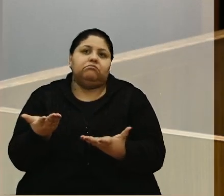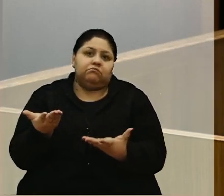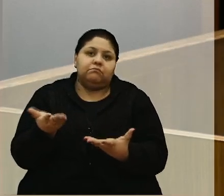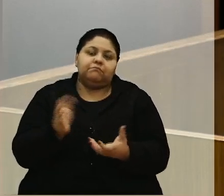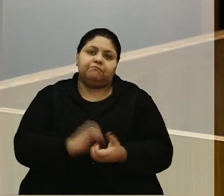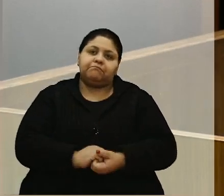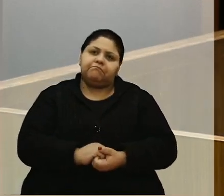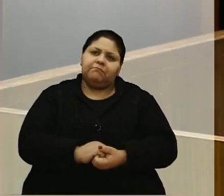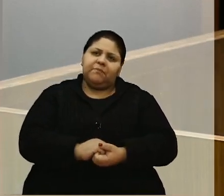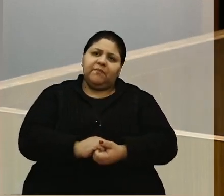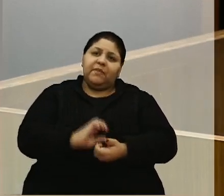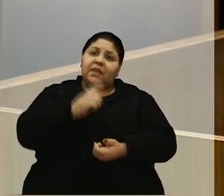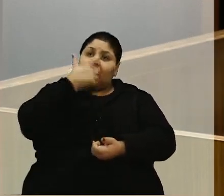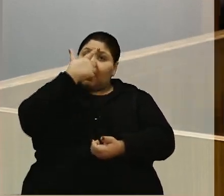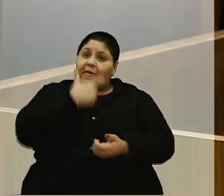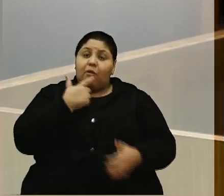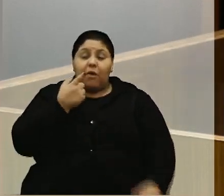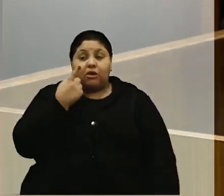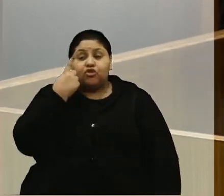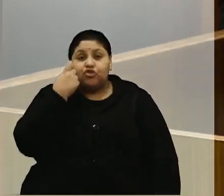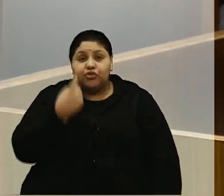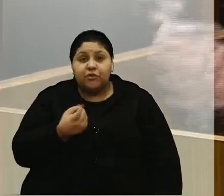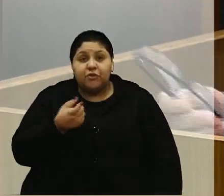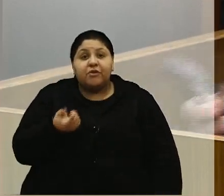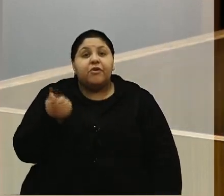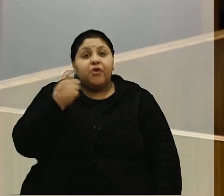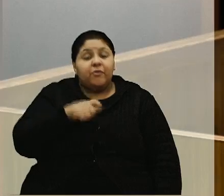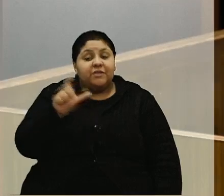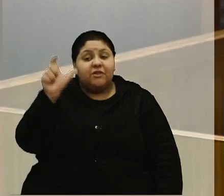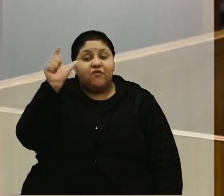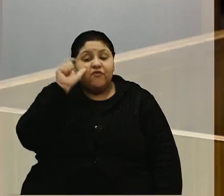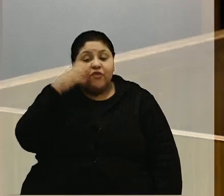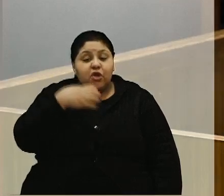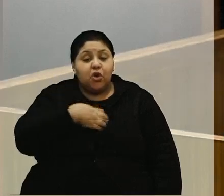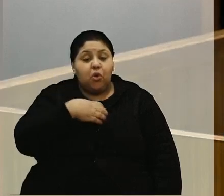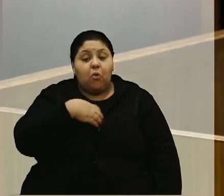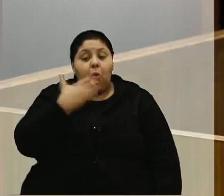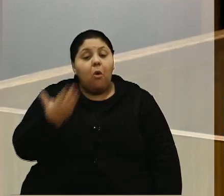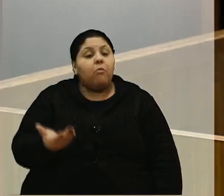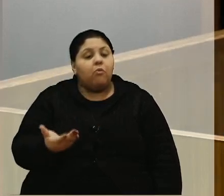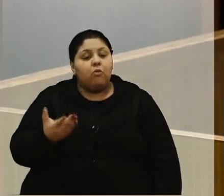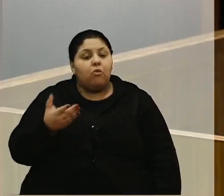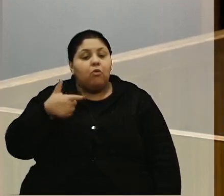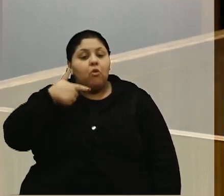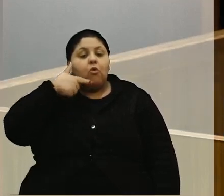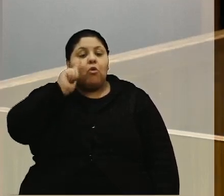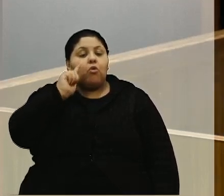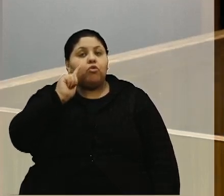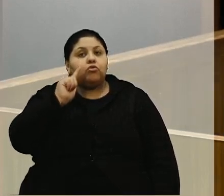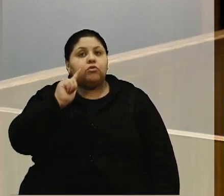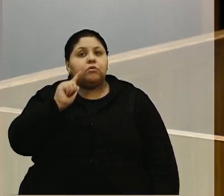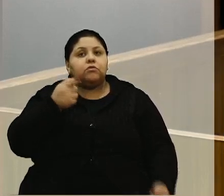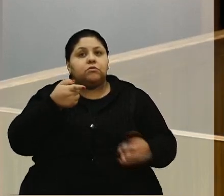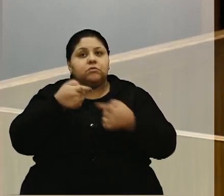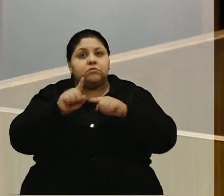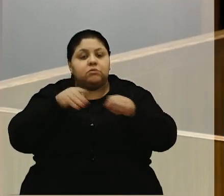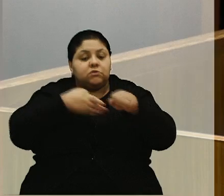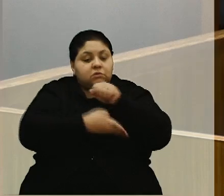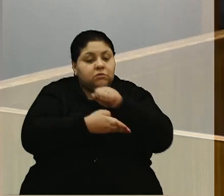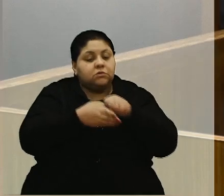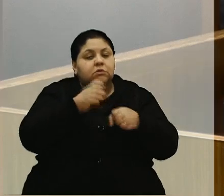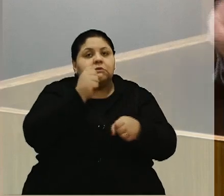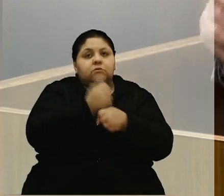Então, acho interessantíssimo, só precisamos ver de que forma entrar o recurso, mas o Banco do Material de Construção